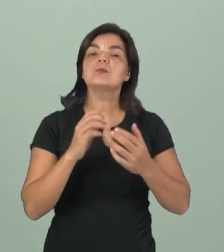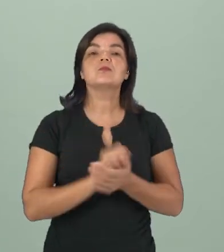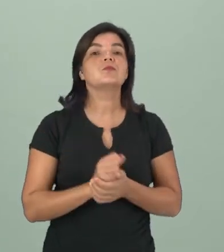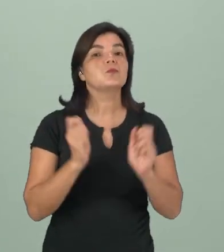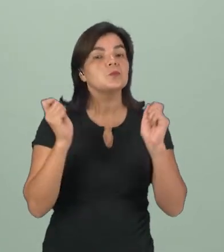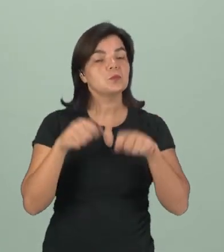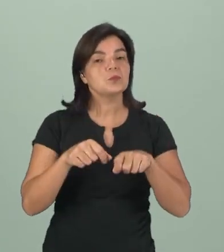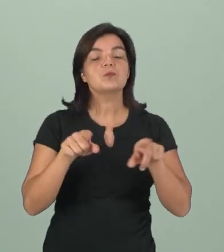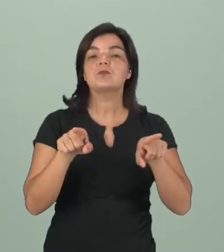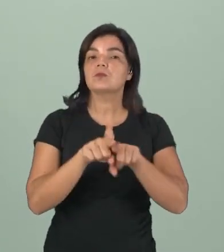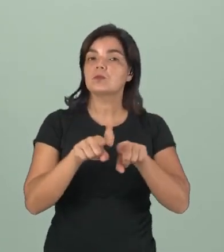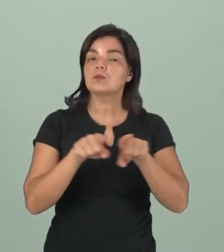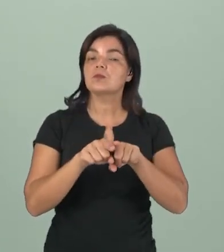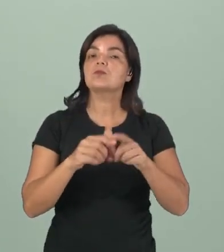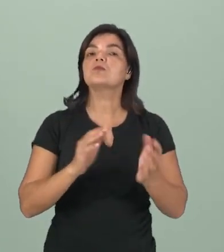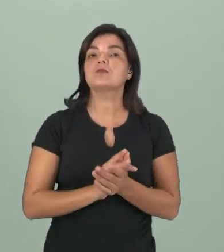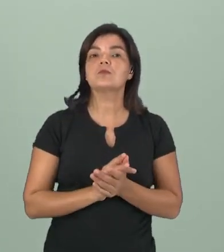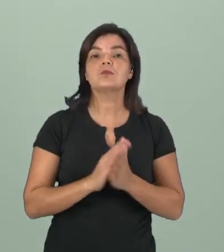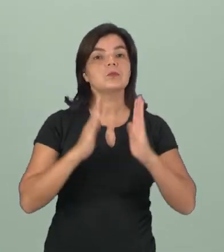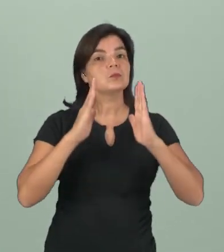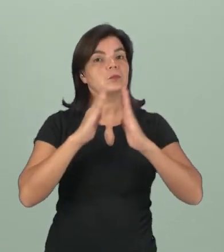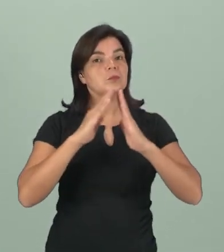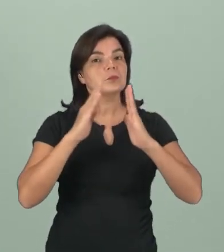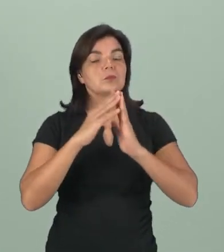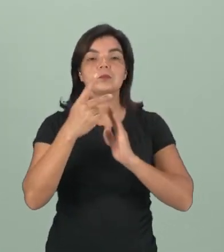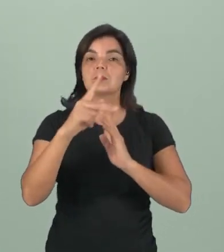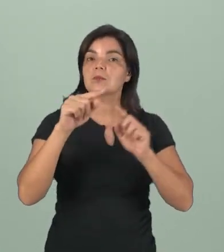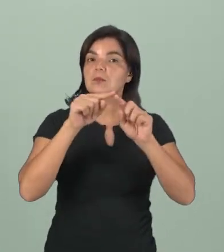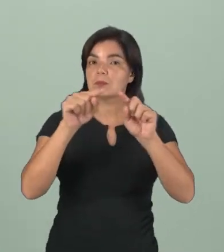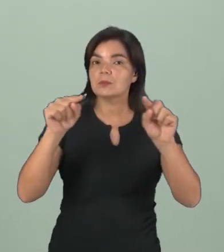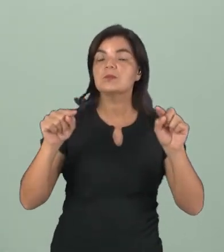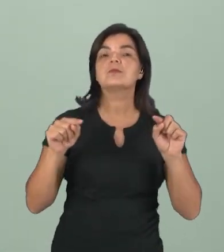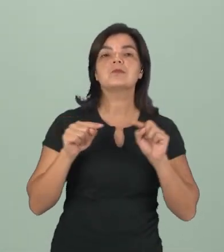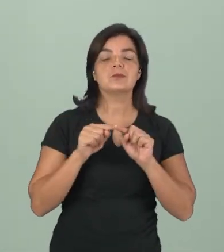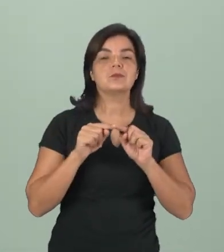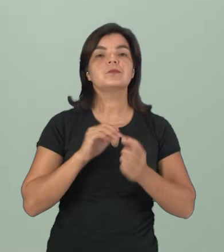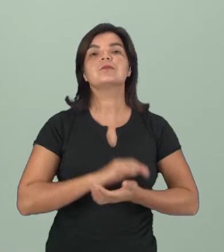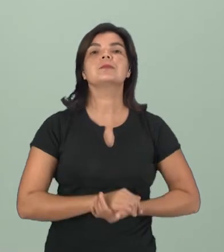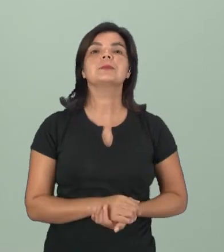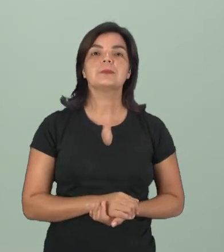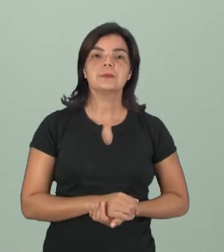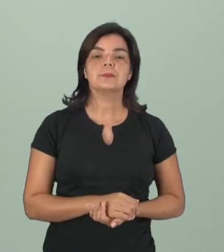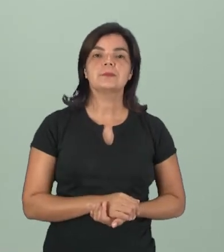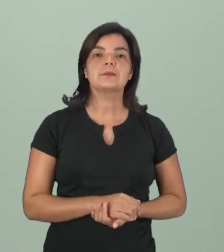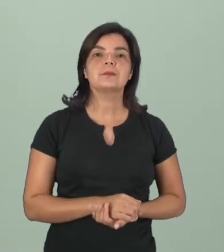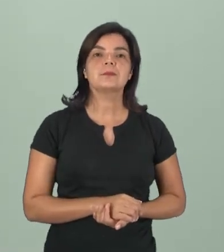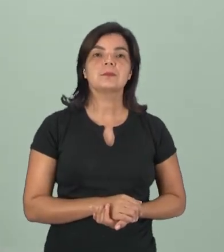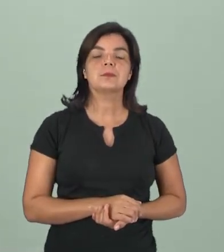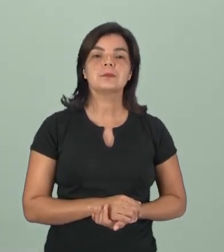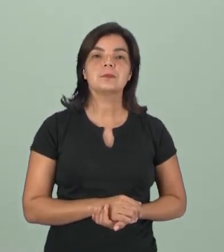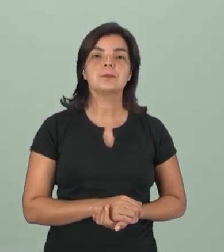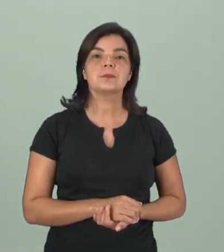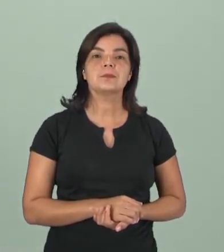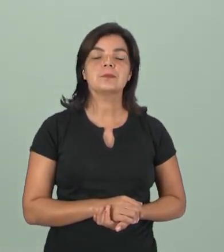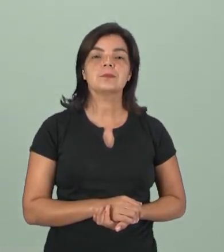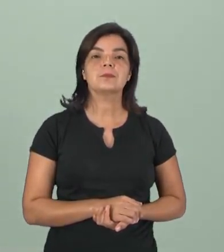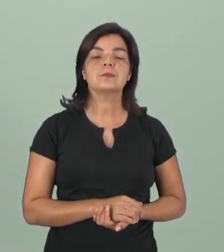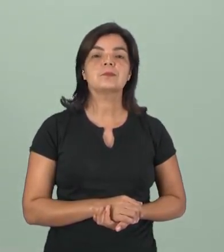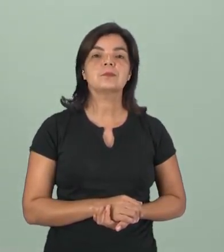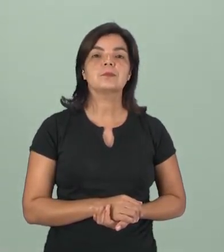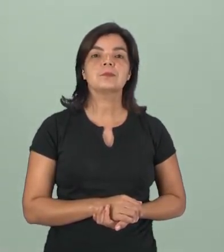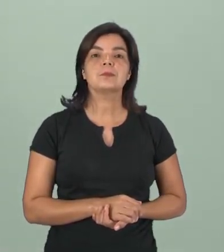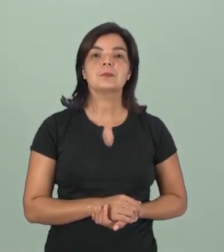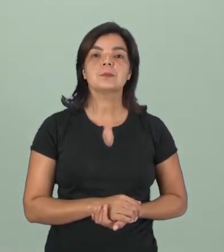Pode ser plantada até no terreno da sua casa, no seu quintal. Certo? Aqui nós